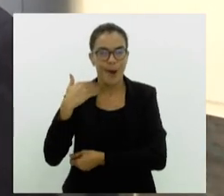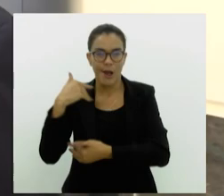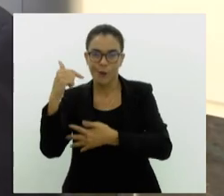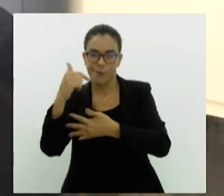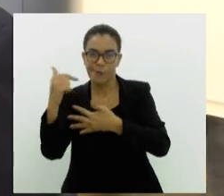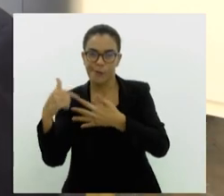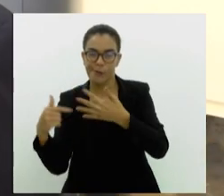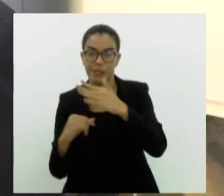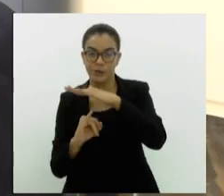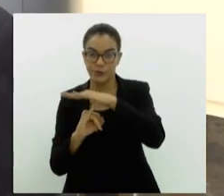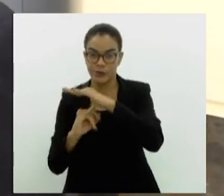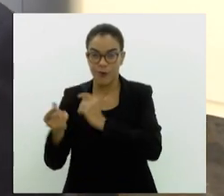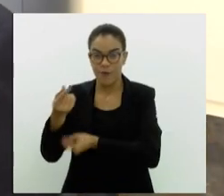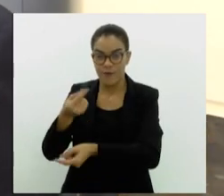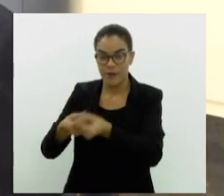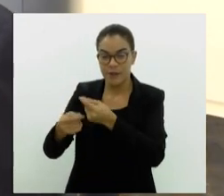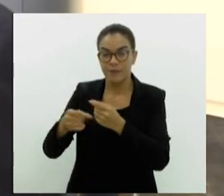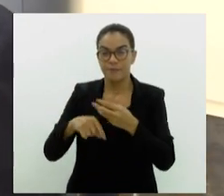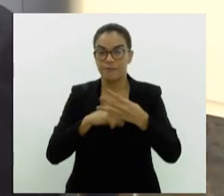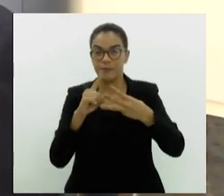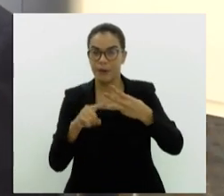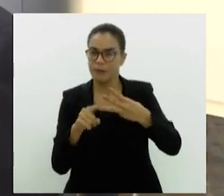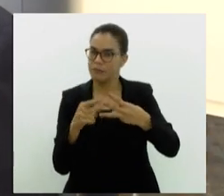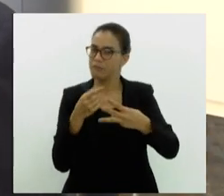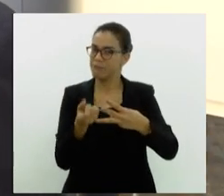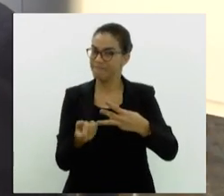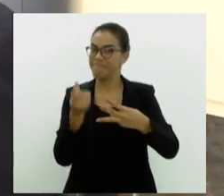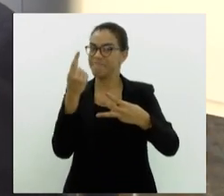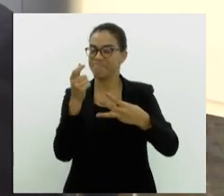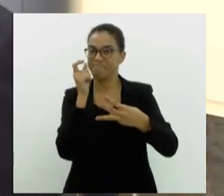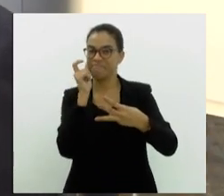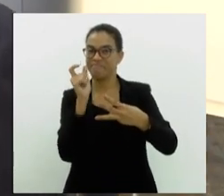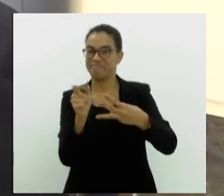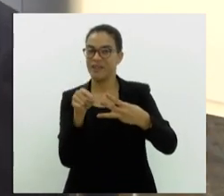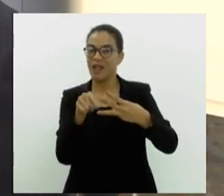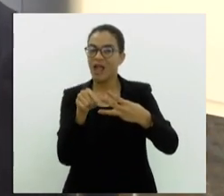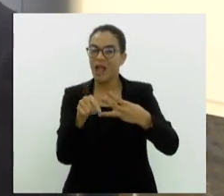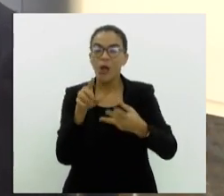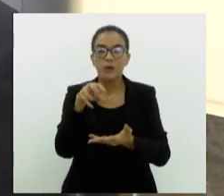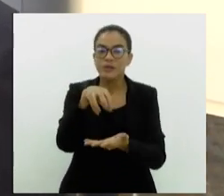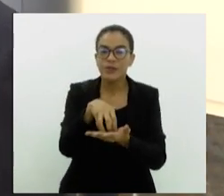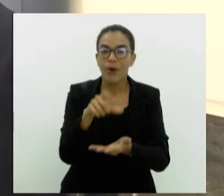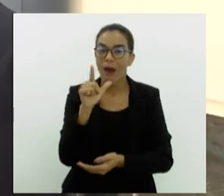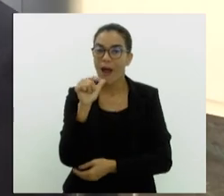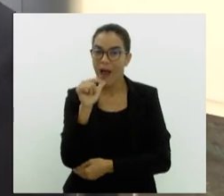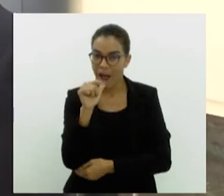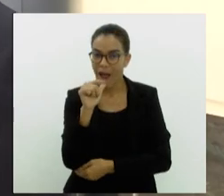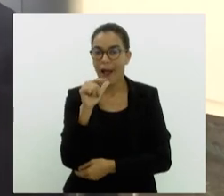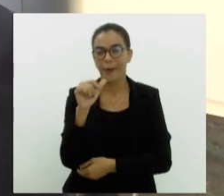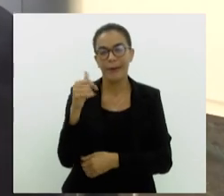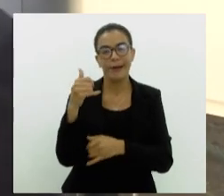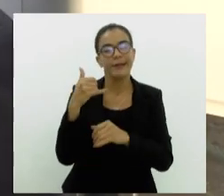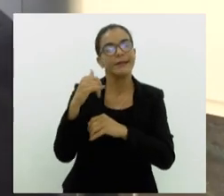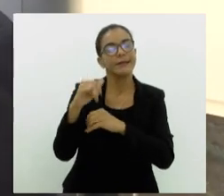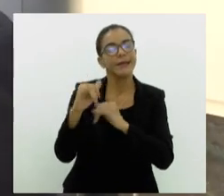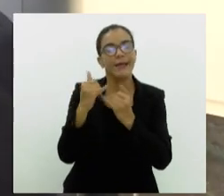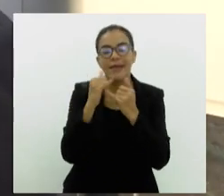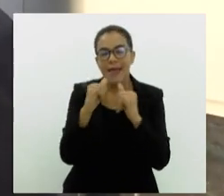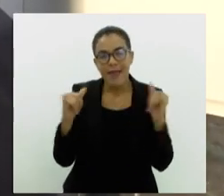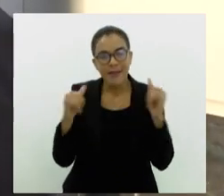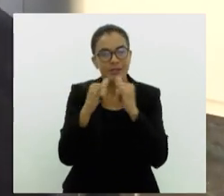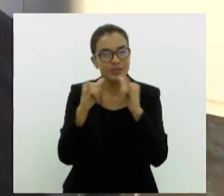instituições financeiras. E em terceiro lugar, por incrível que pareça, setor de água e energia elétrica, né?